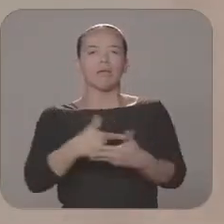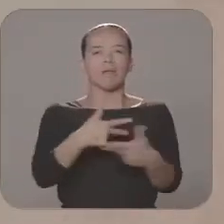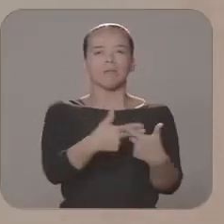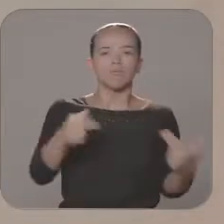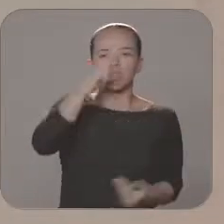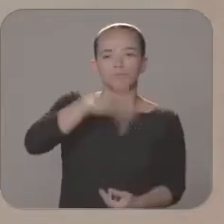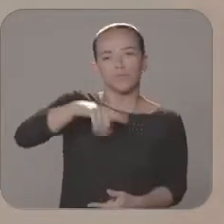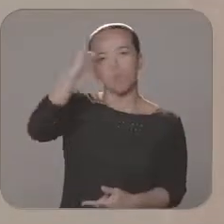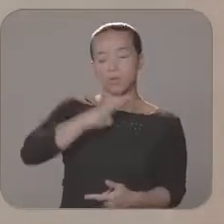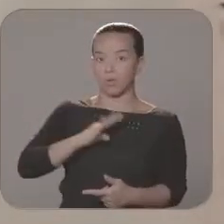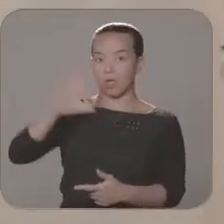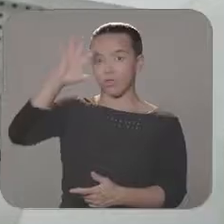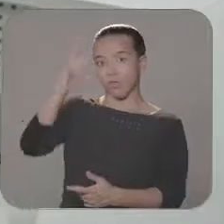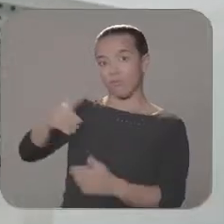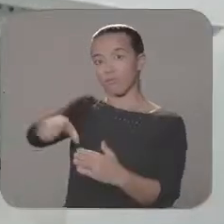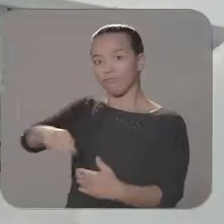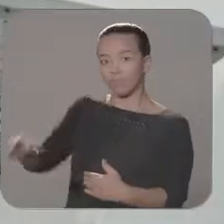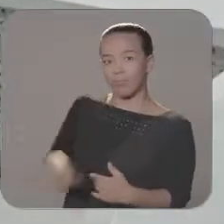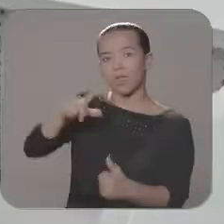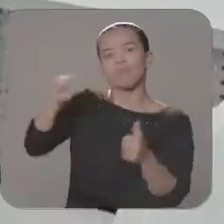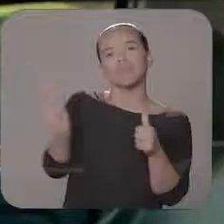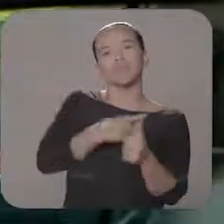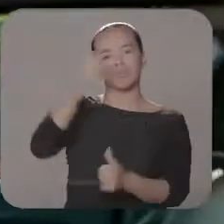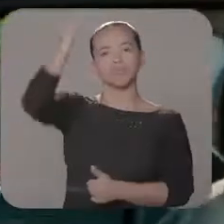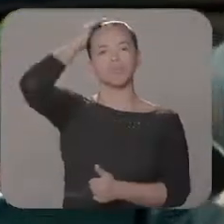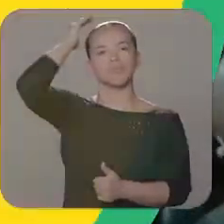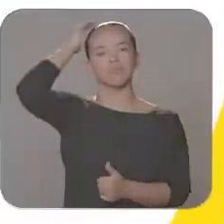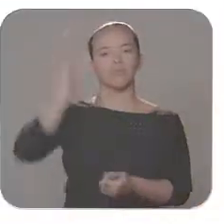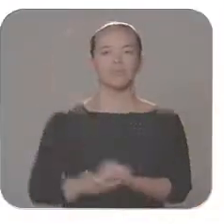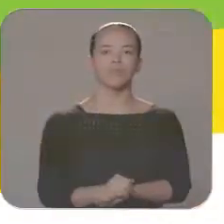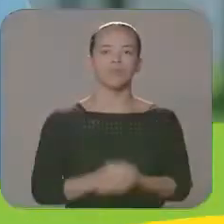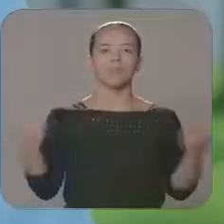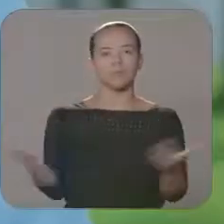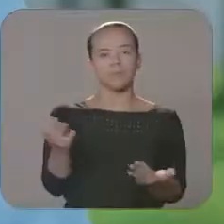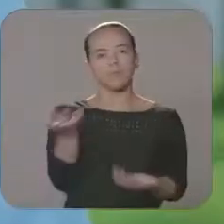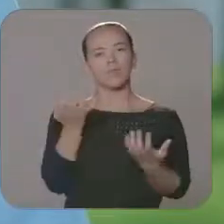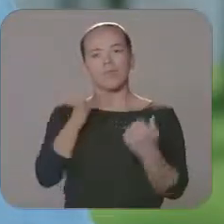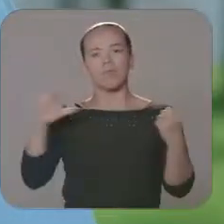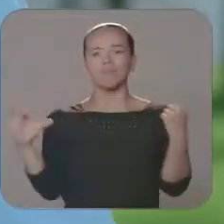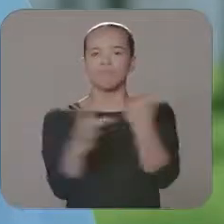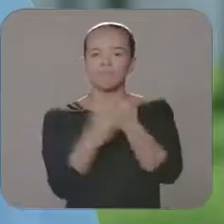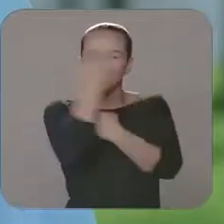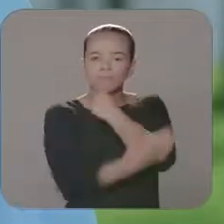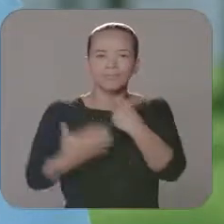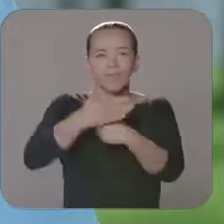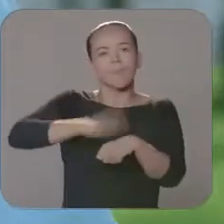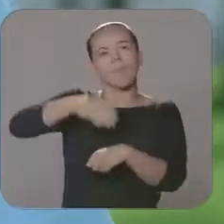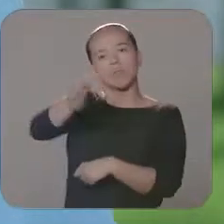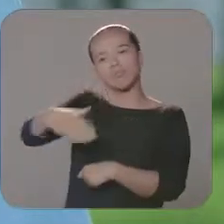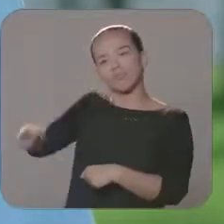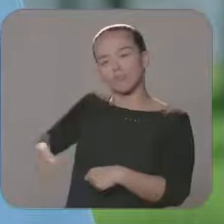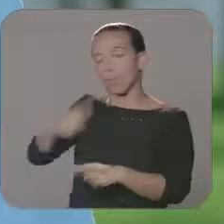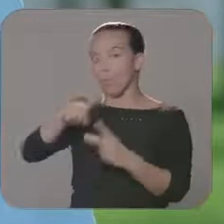com a segurança nas nossas fronteiras é uma das prioridades de Reinaldo. Agora queremos proteger ainda mais a